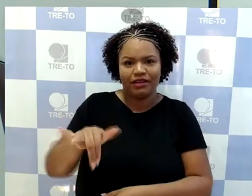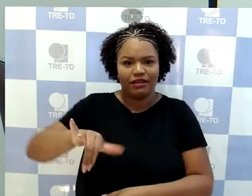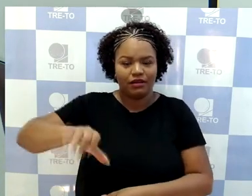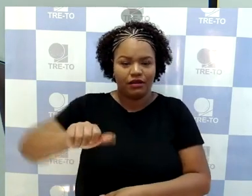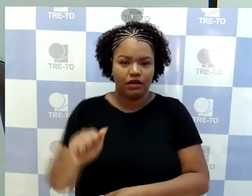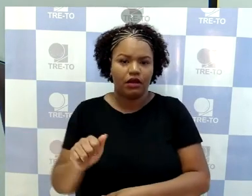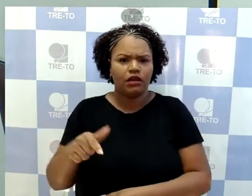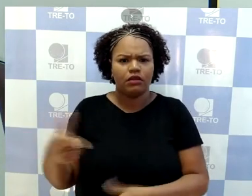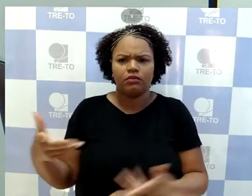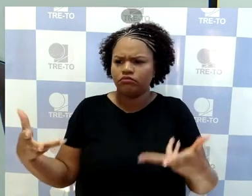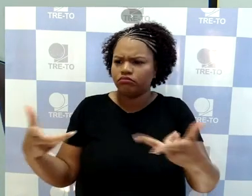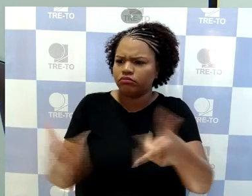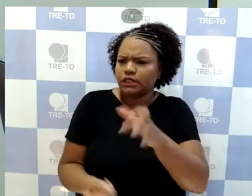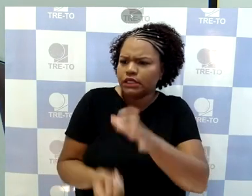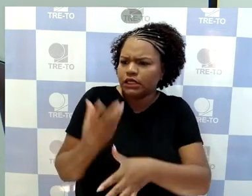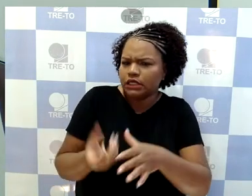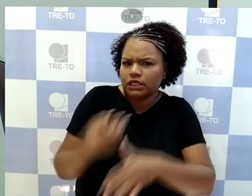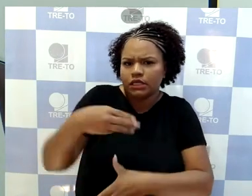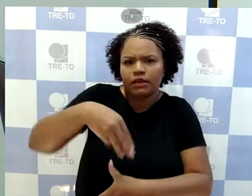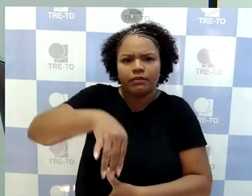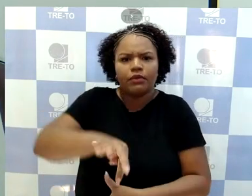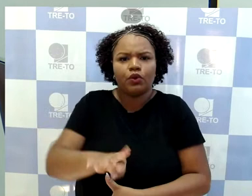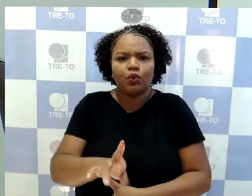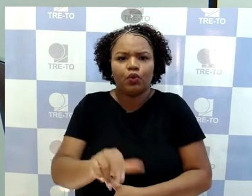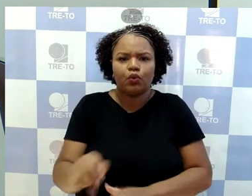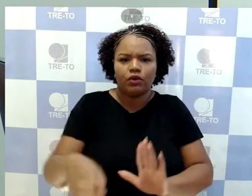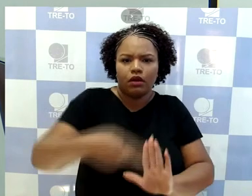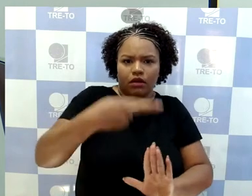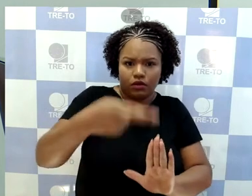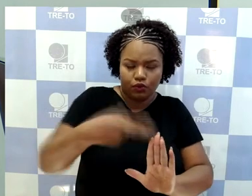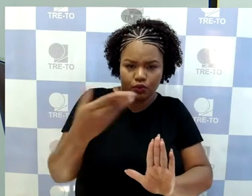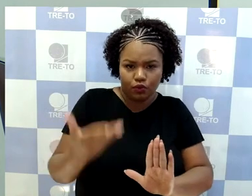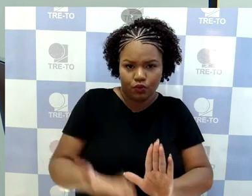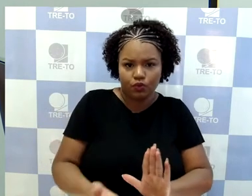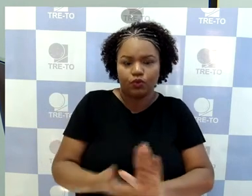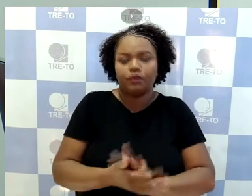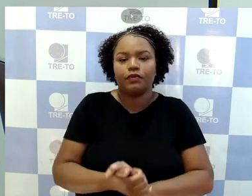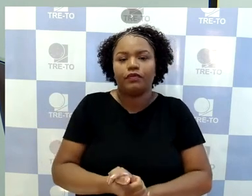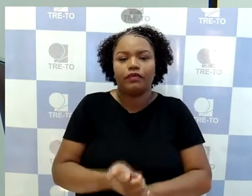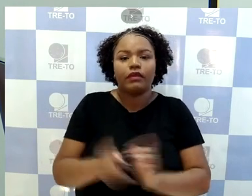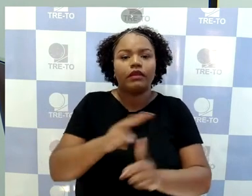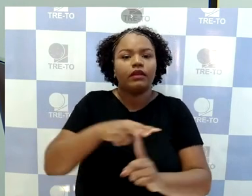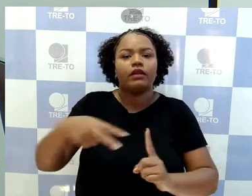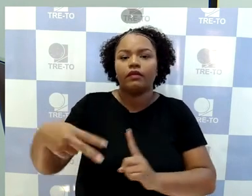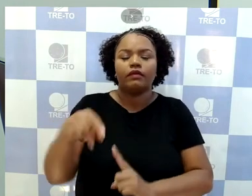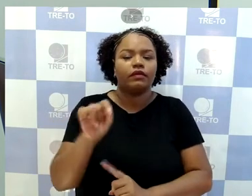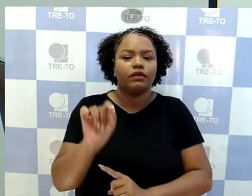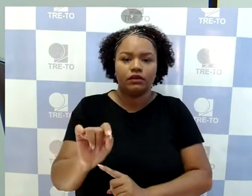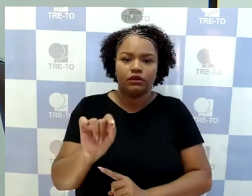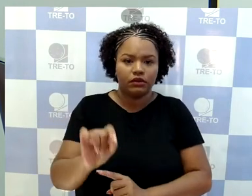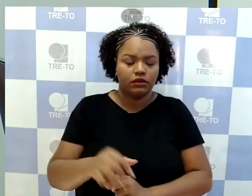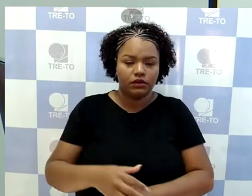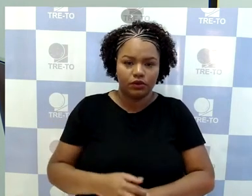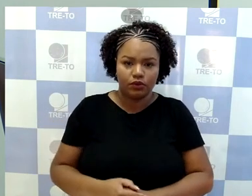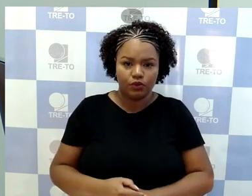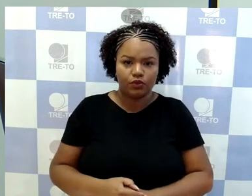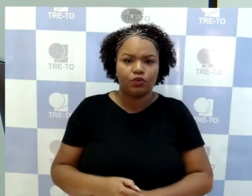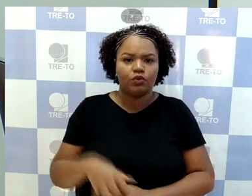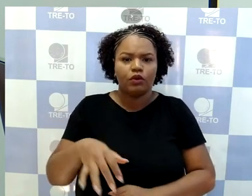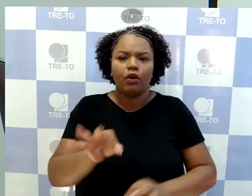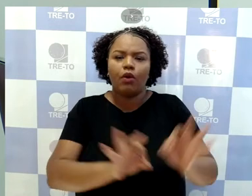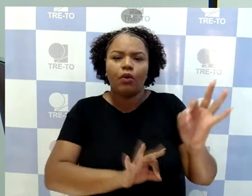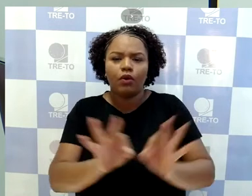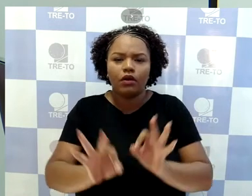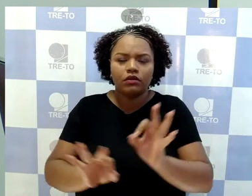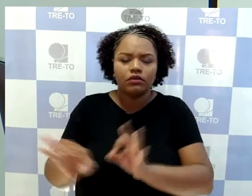elaboraram a minuta dessa resolução, visando aqui normatizar os trabalhos